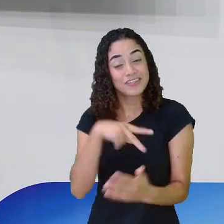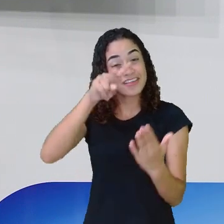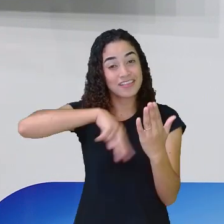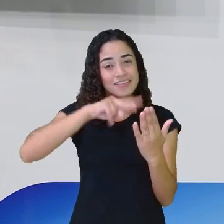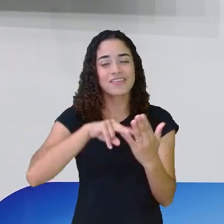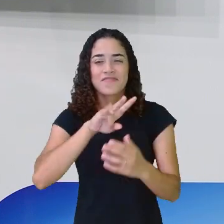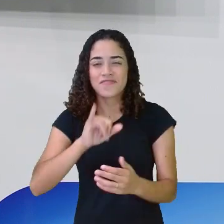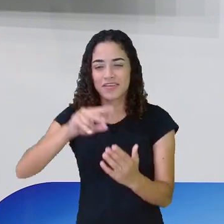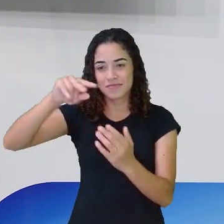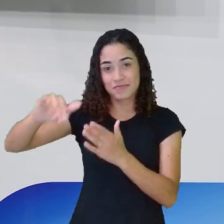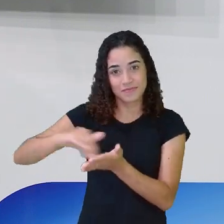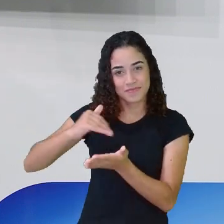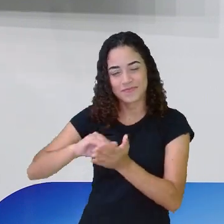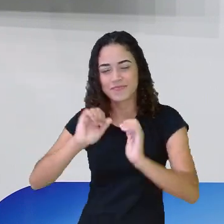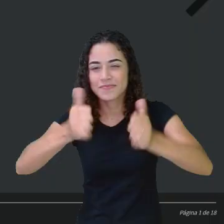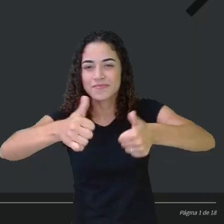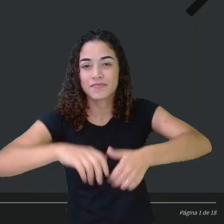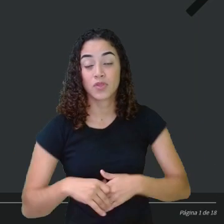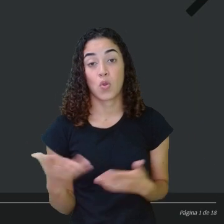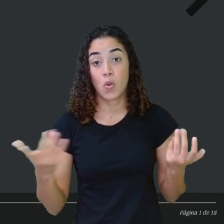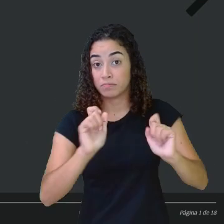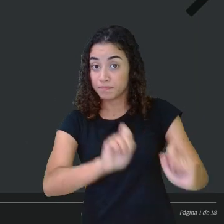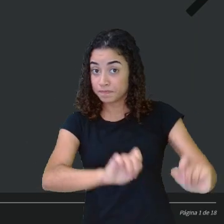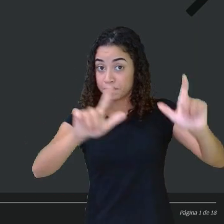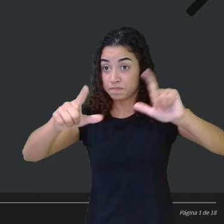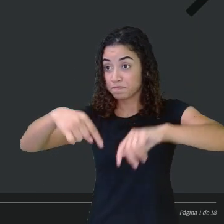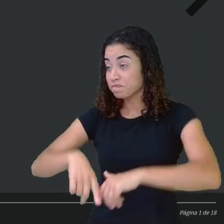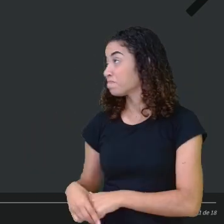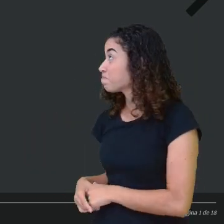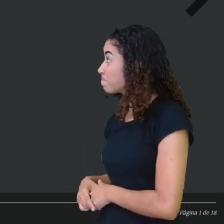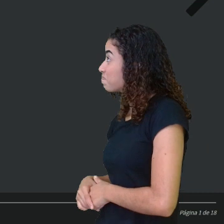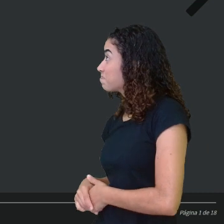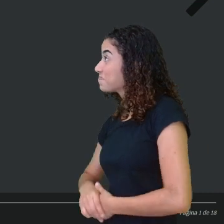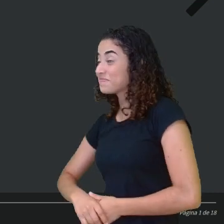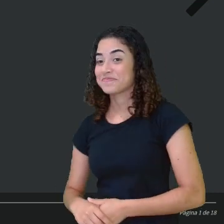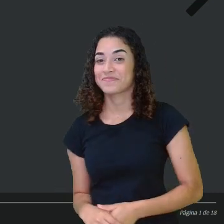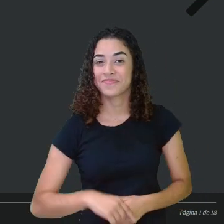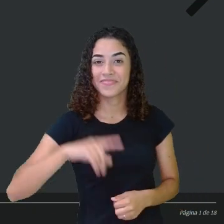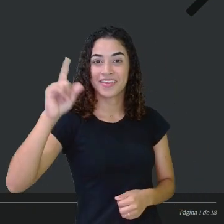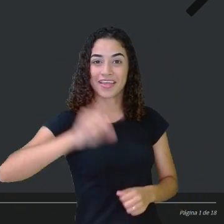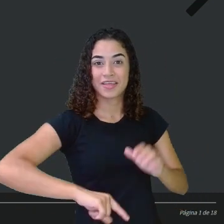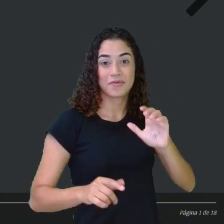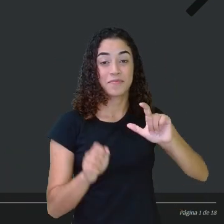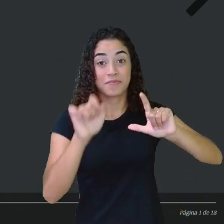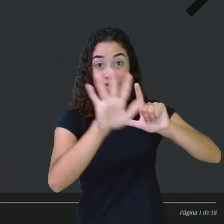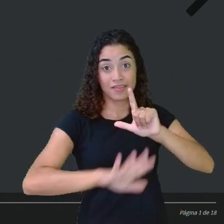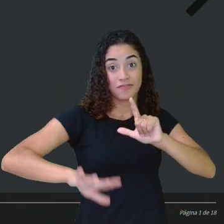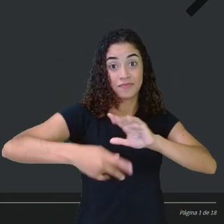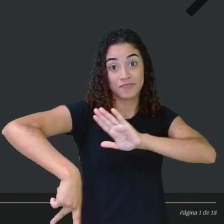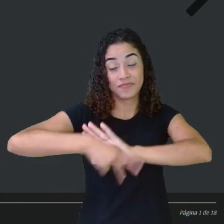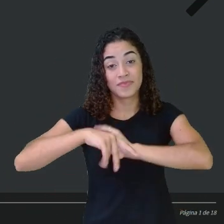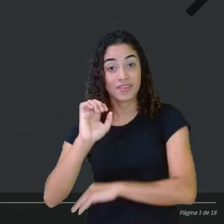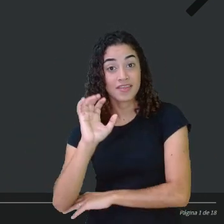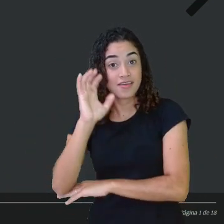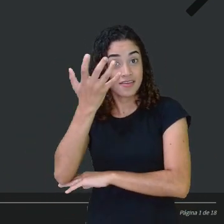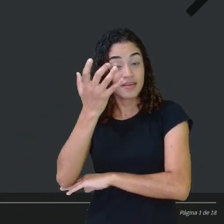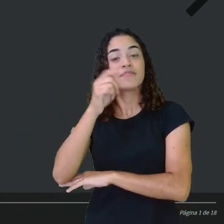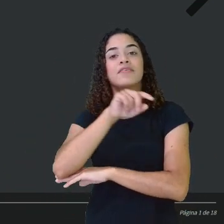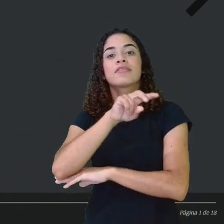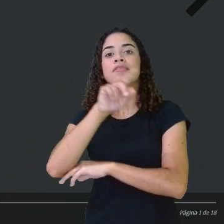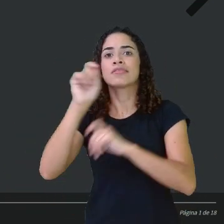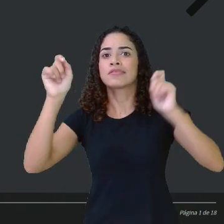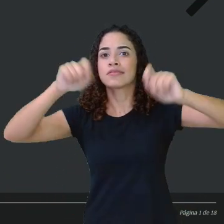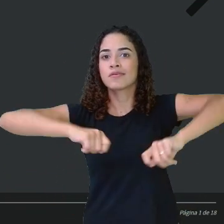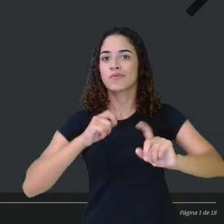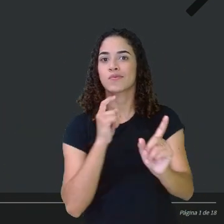as tuas mensagens. Como vocês estão vendo na tela, essa aqui que vocês estão vendo, a gente tem a plataforma da árvore, tá? É dessa maneira que vocês vão